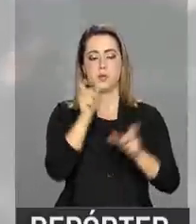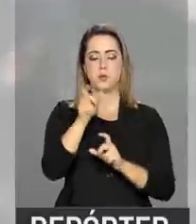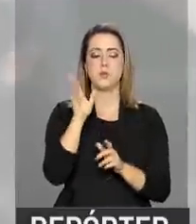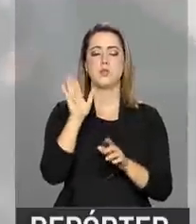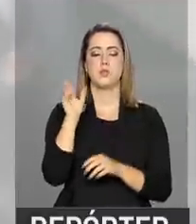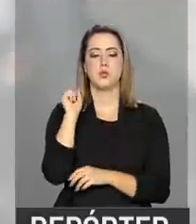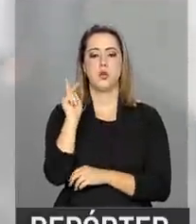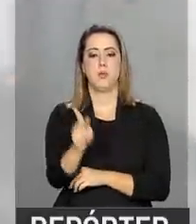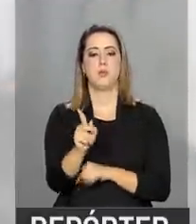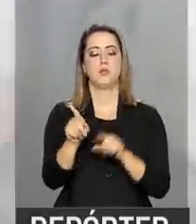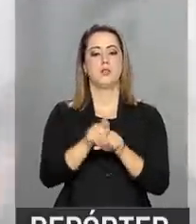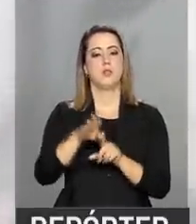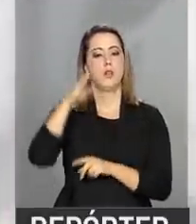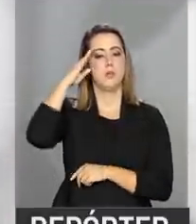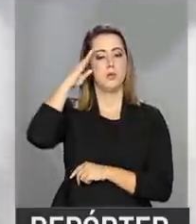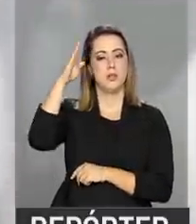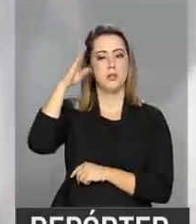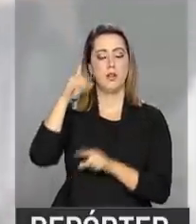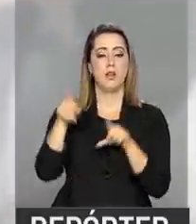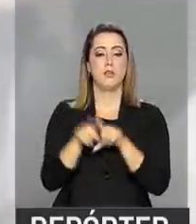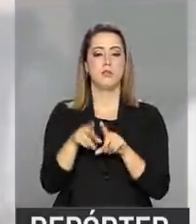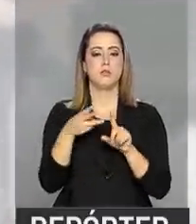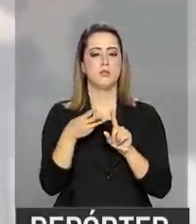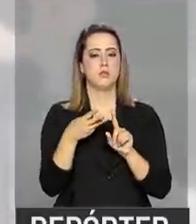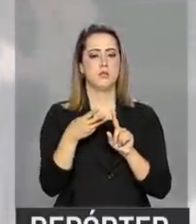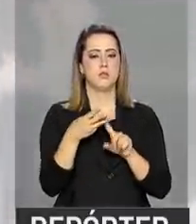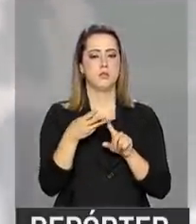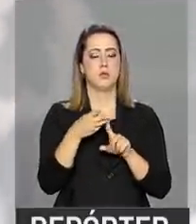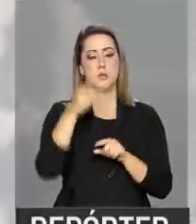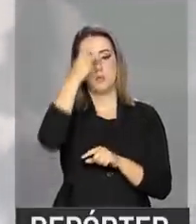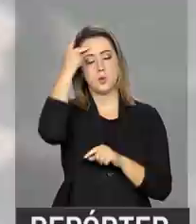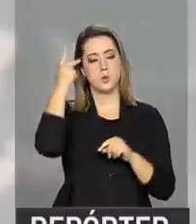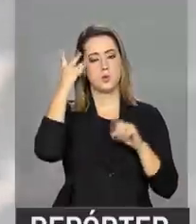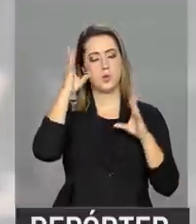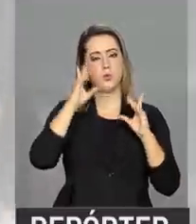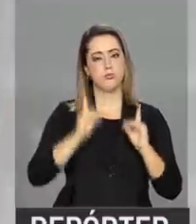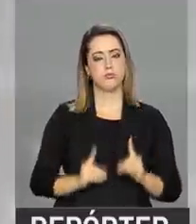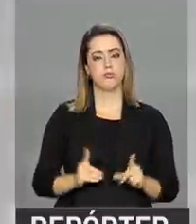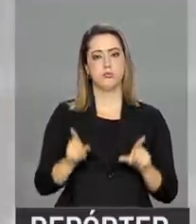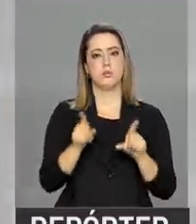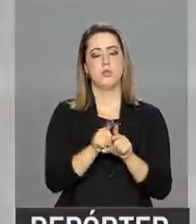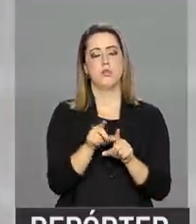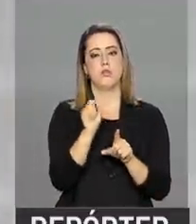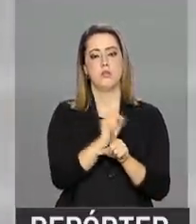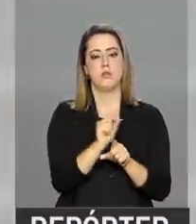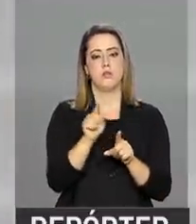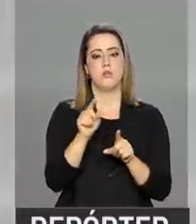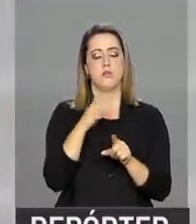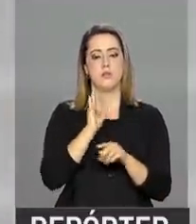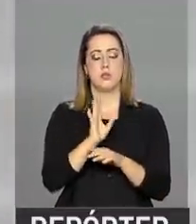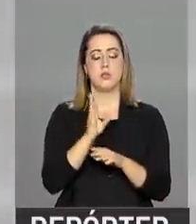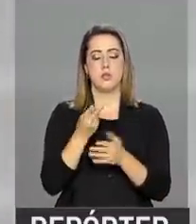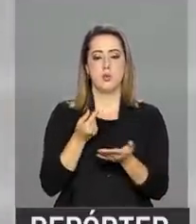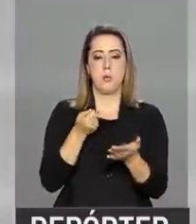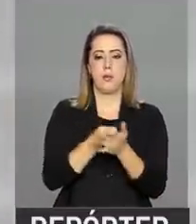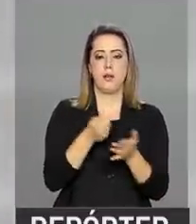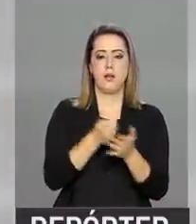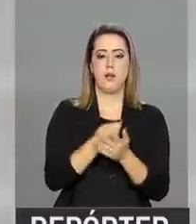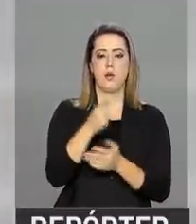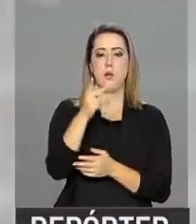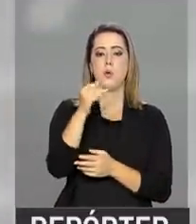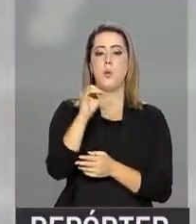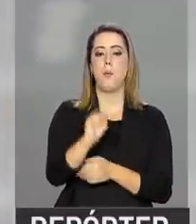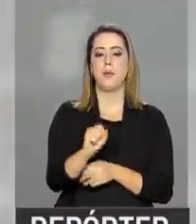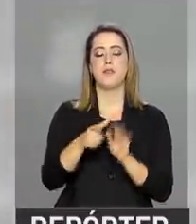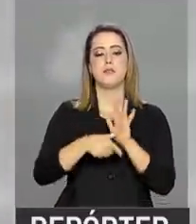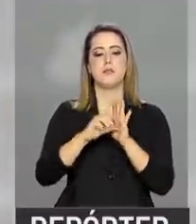aposentados, militares na reserva e pessoas com invalidez que passaram a contribuir para o PIS ou PASEP antes de